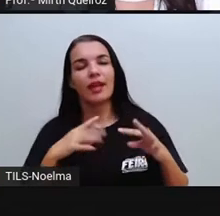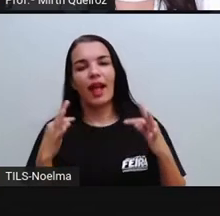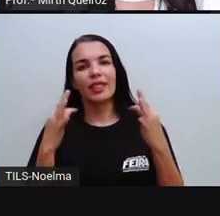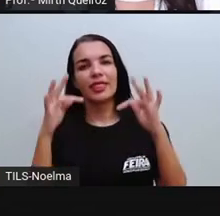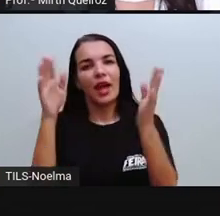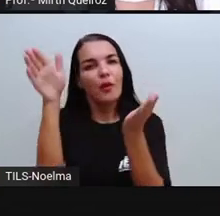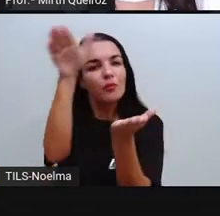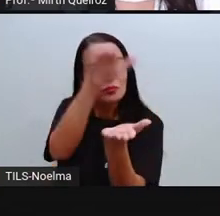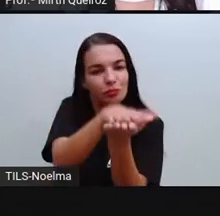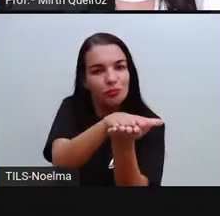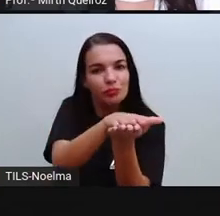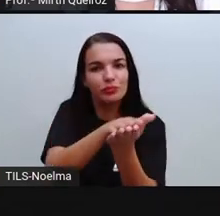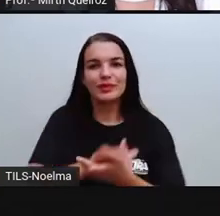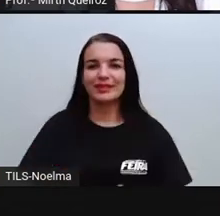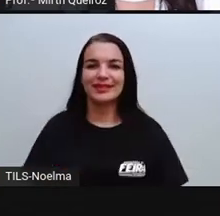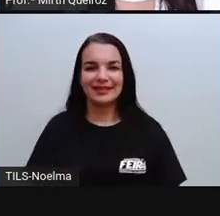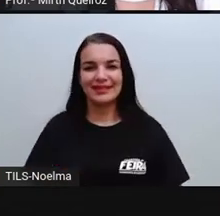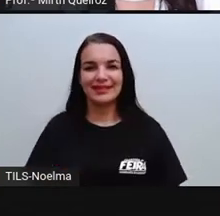de xilografura.